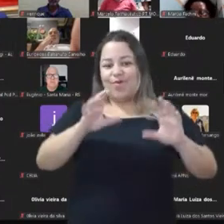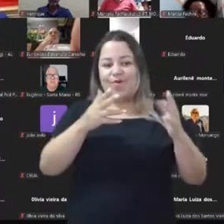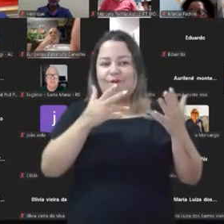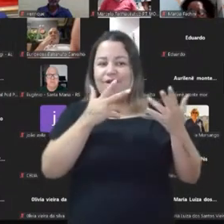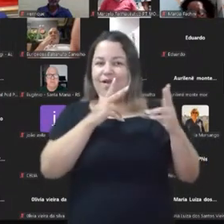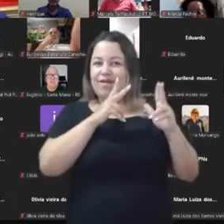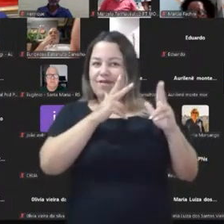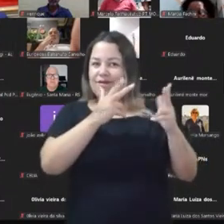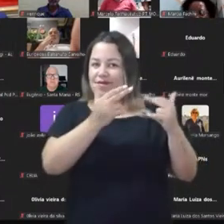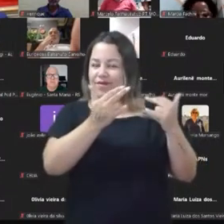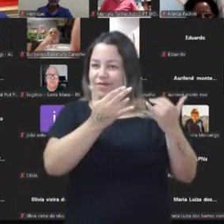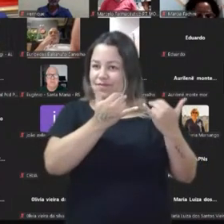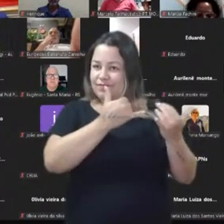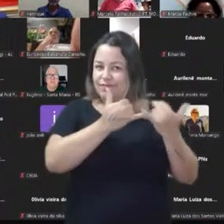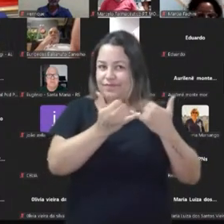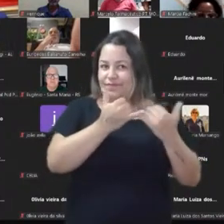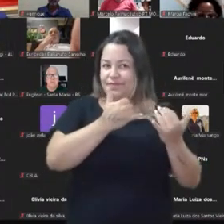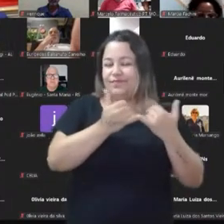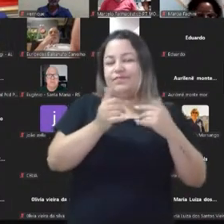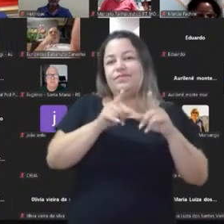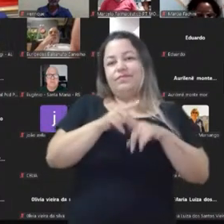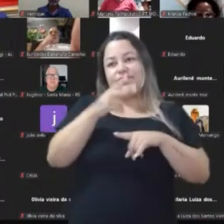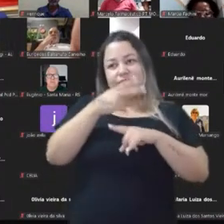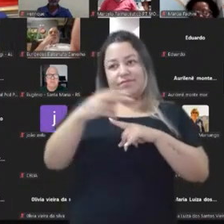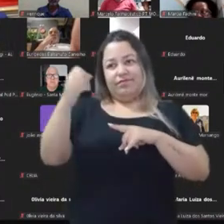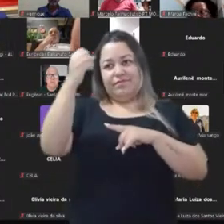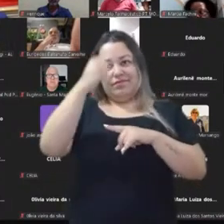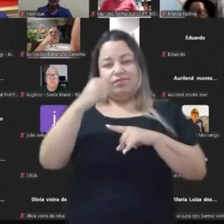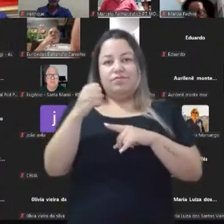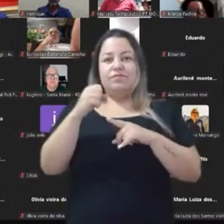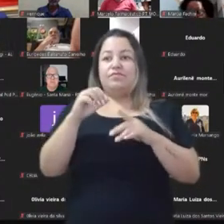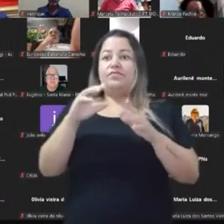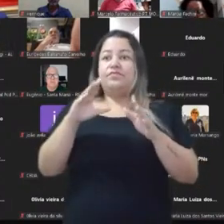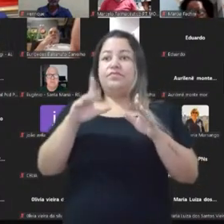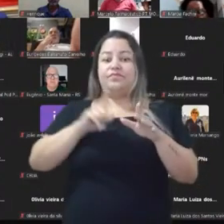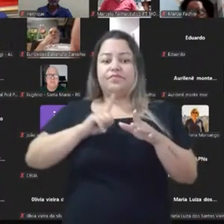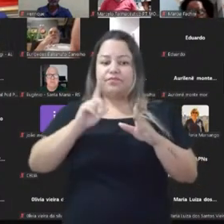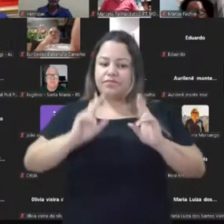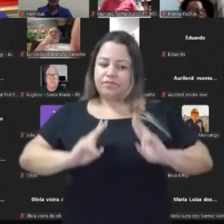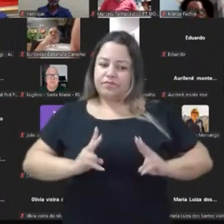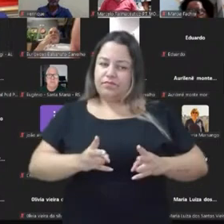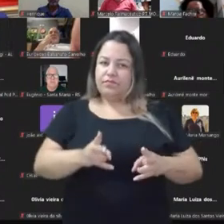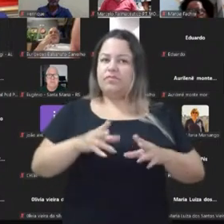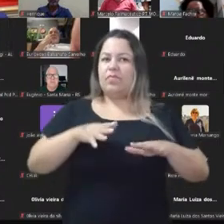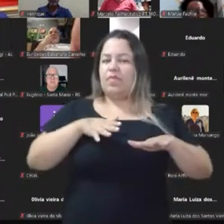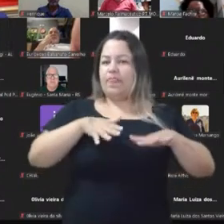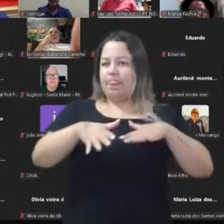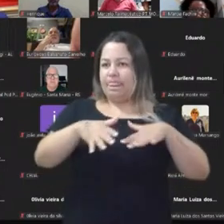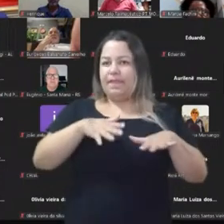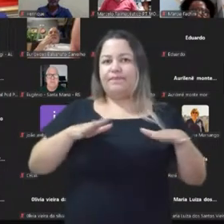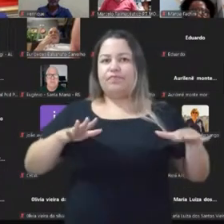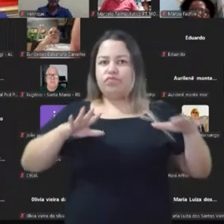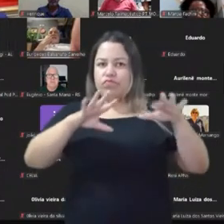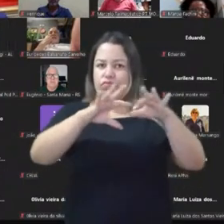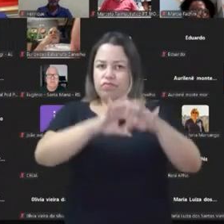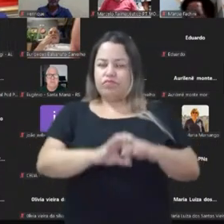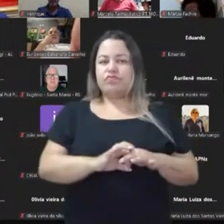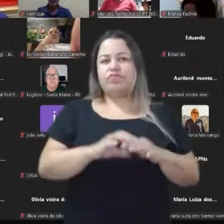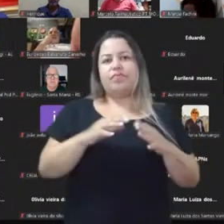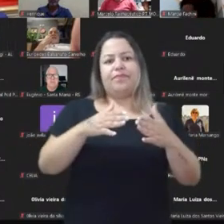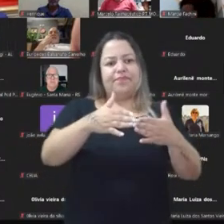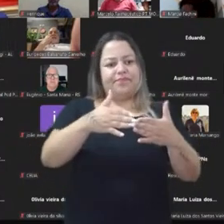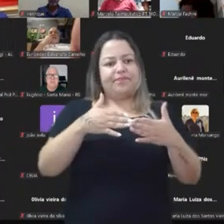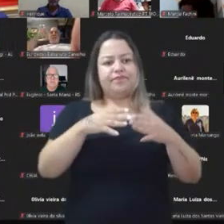a gente ganha deles, o que a gente não pode fazer é desmobilizar, então a gente tem que continuar sempre mobilizado, e sempre aí cobrando por